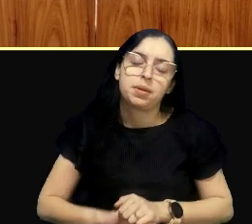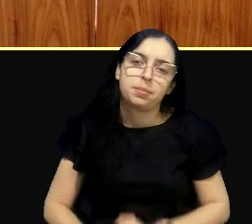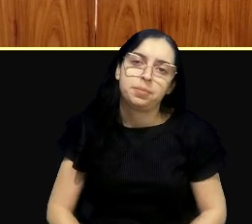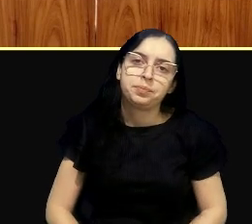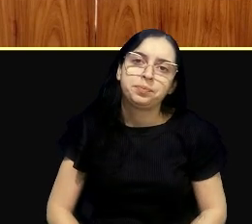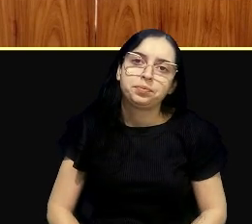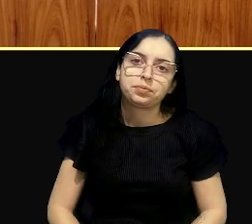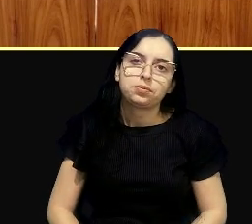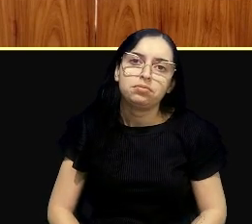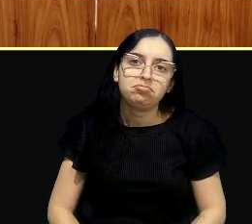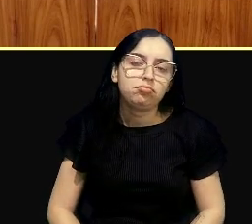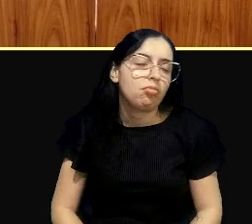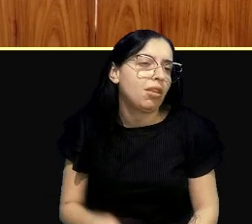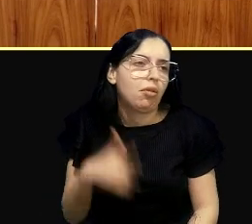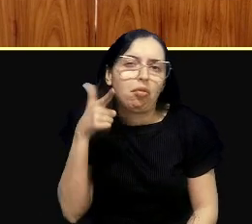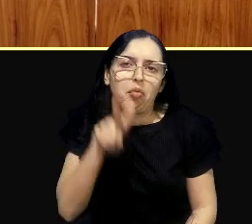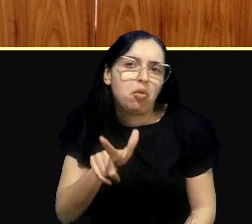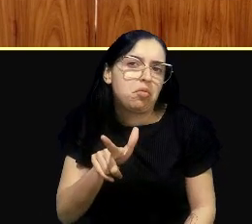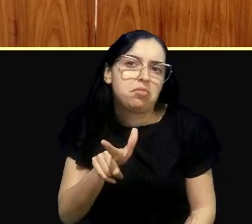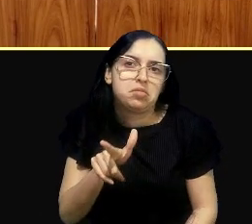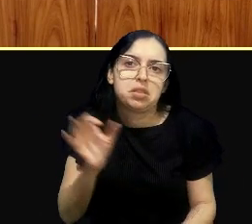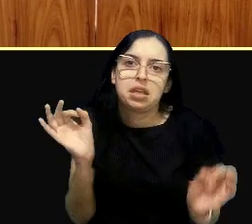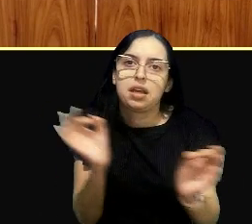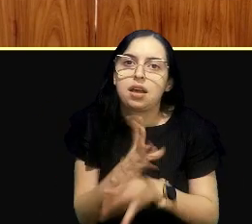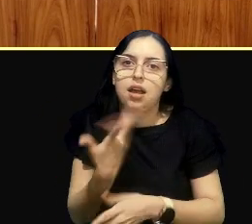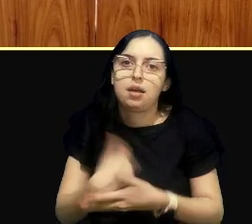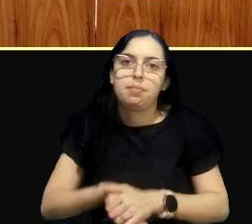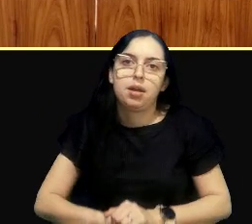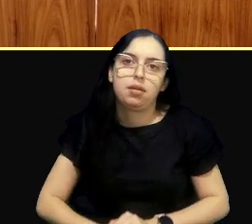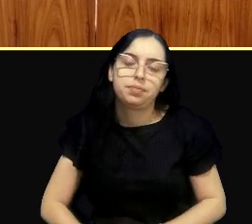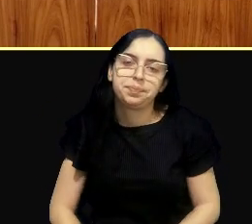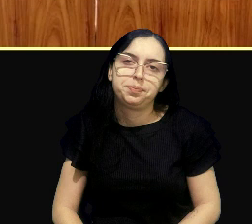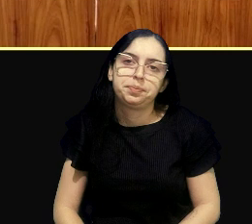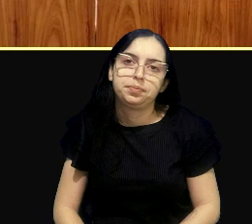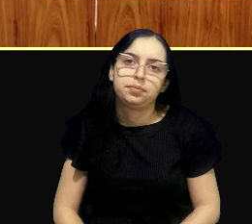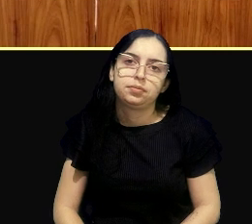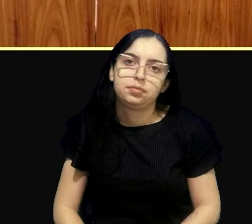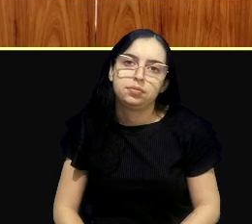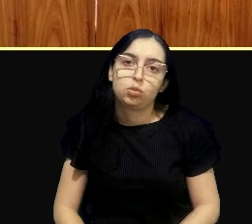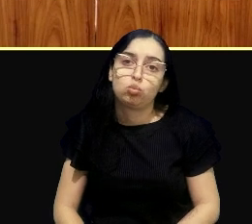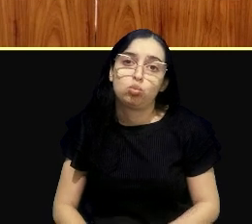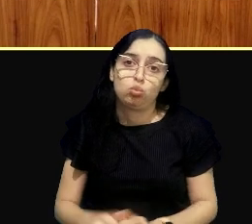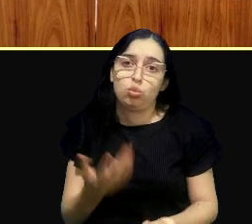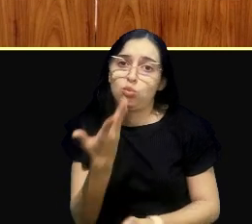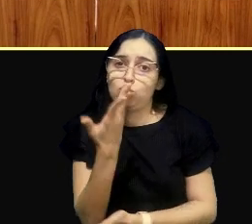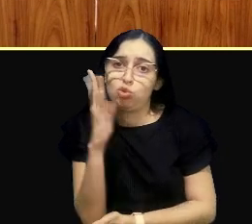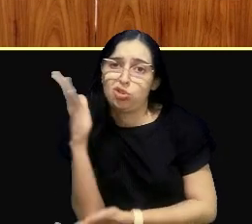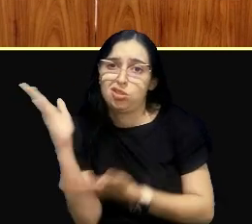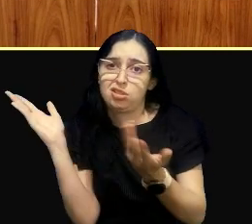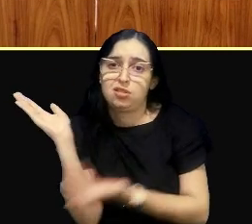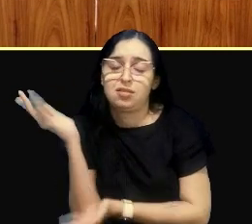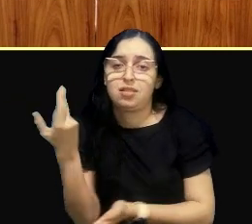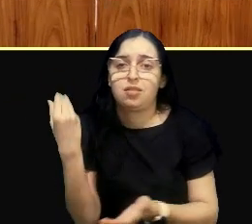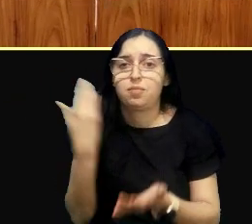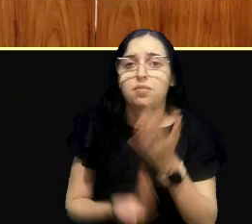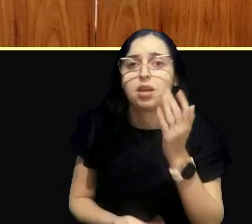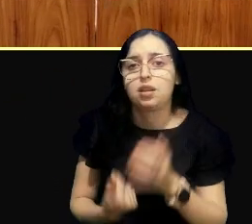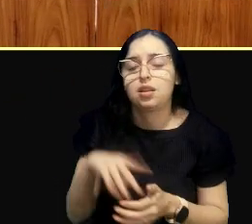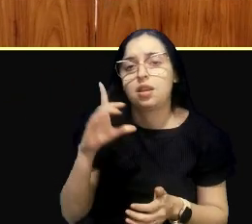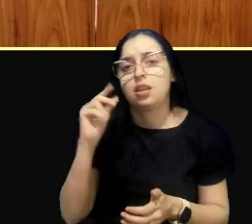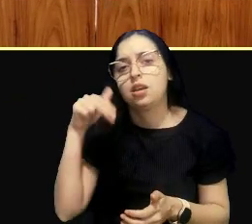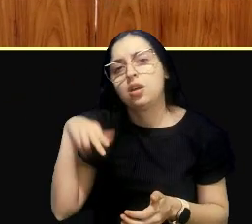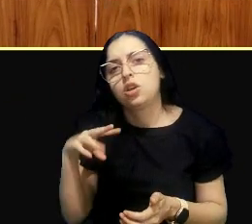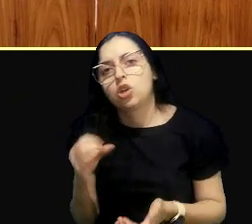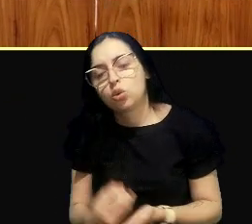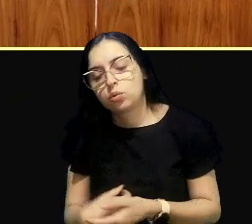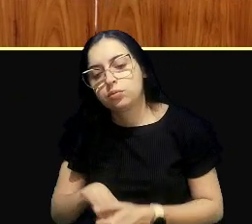é impossível vencer esse tipo de situação, é impossível, porque é isso que a professora Kátia falou,